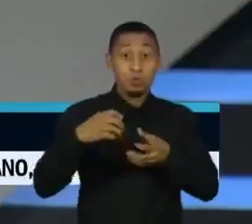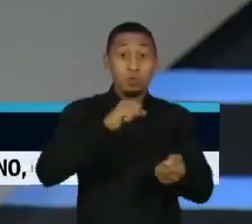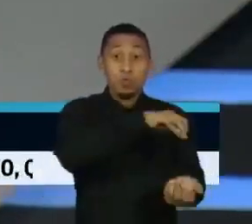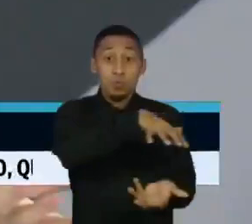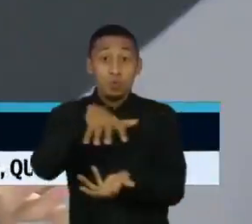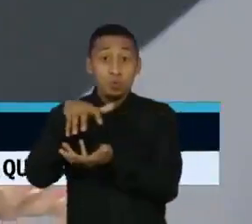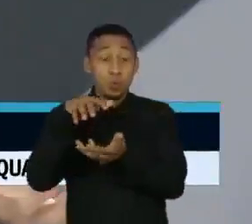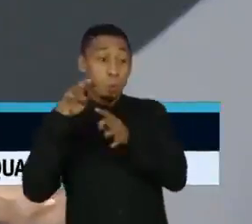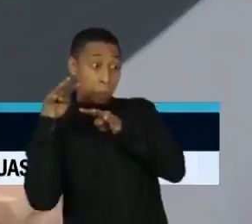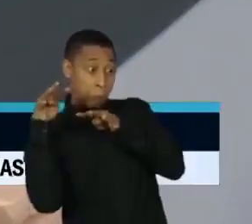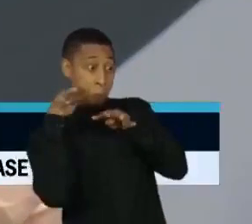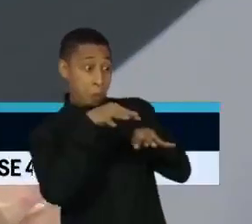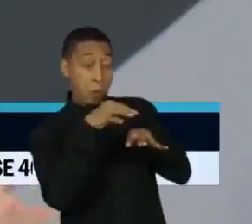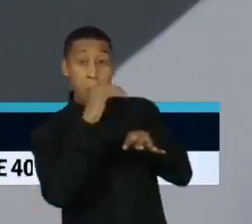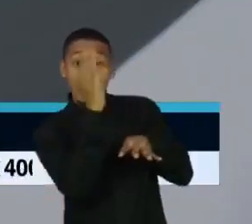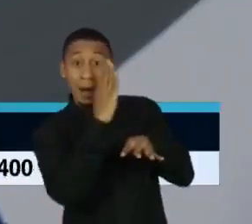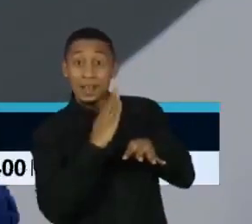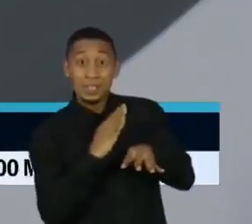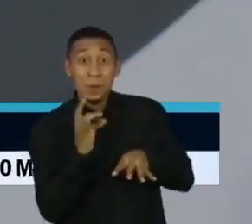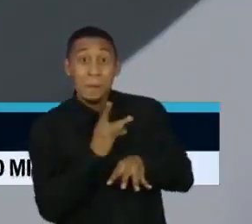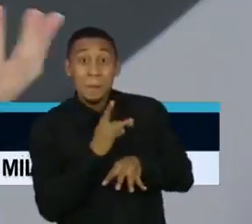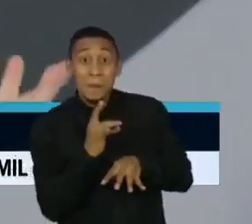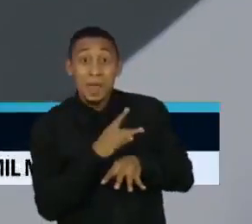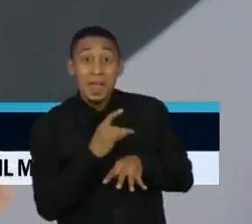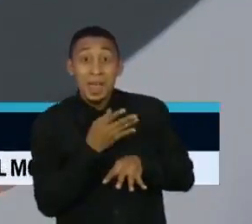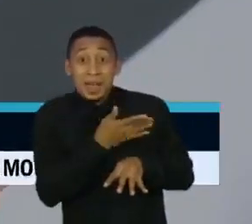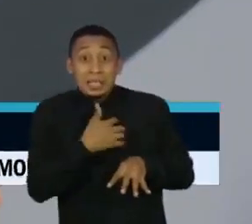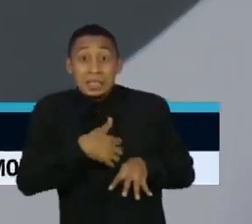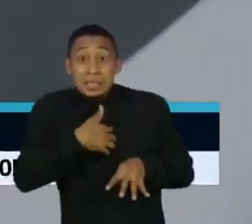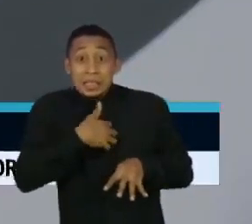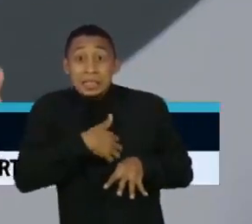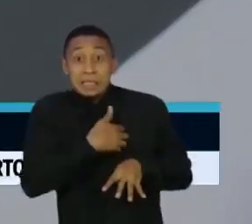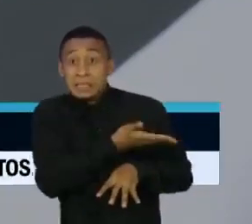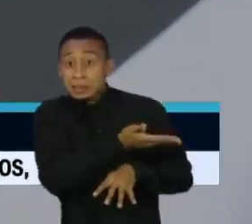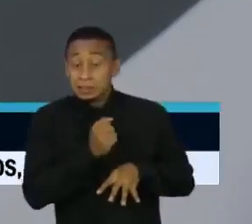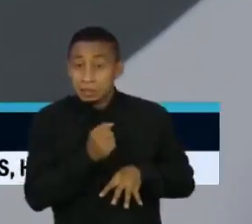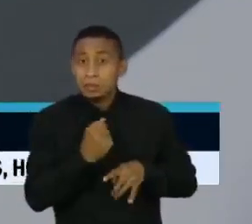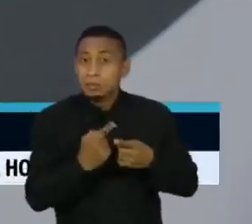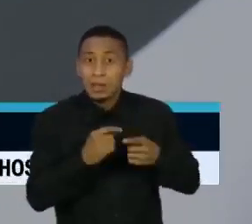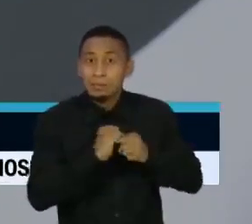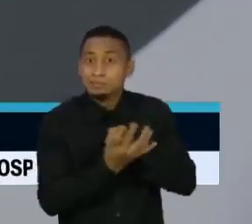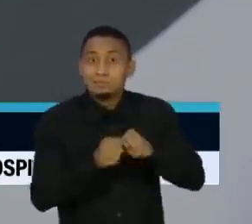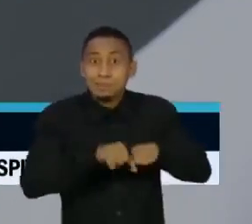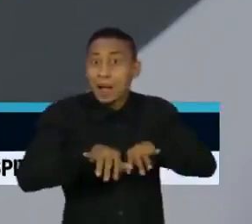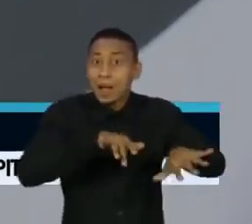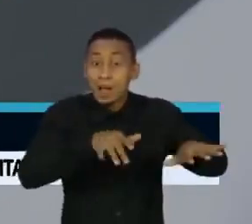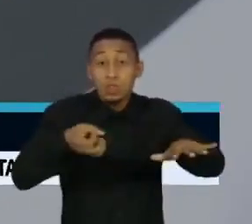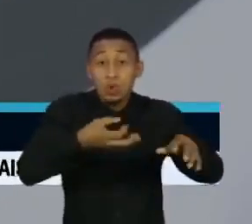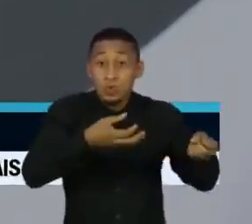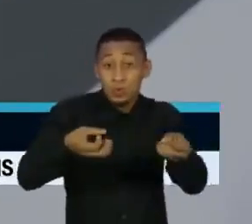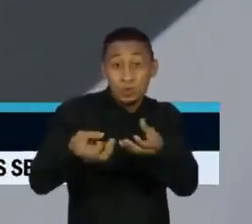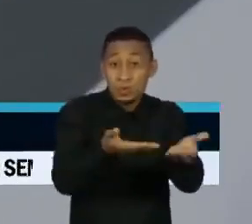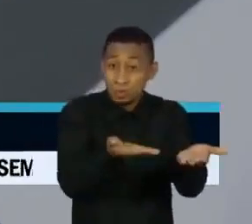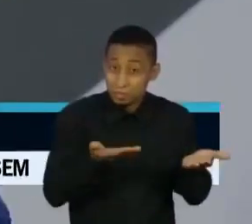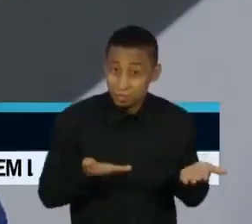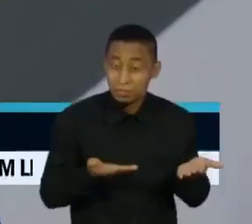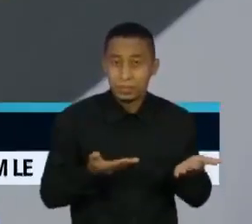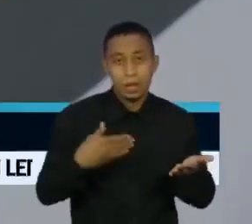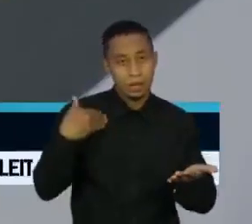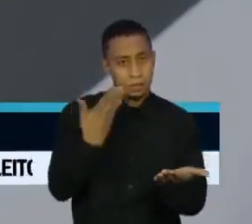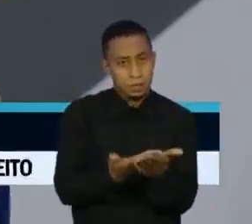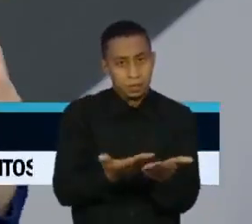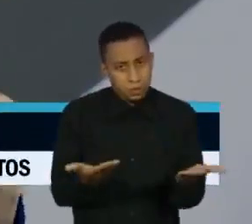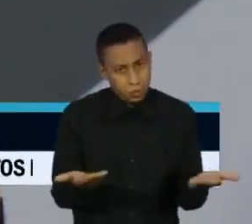Brasil pode realmente se tornar esse cenário favorável para o surgimento de novas variantes. Até